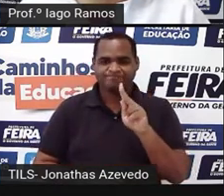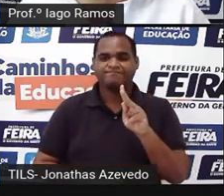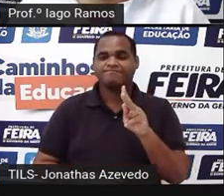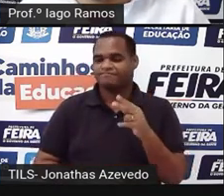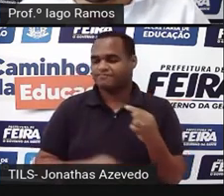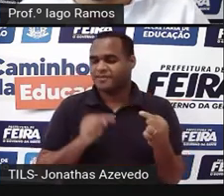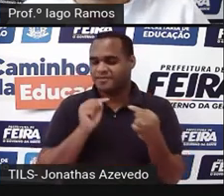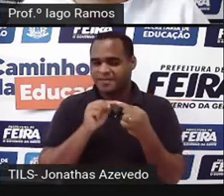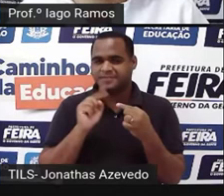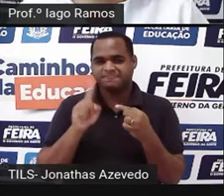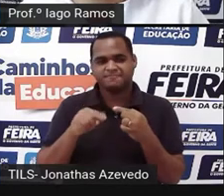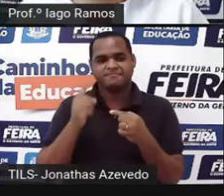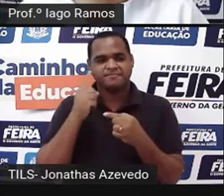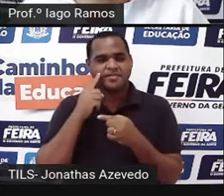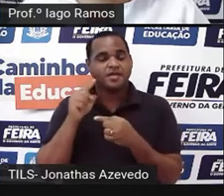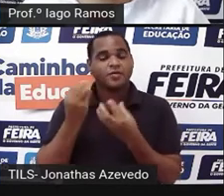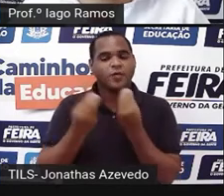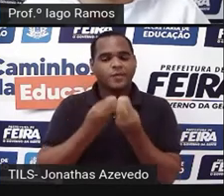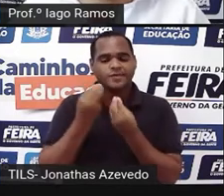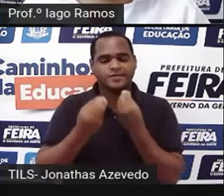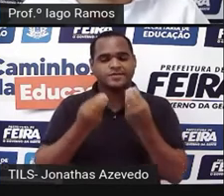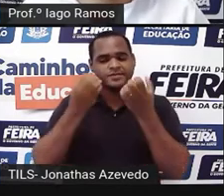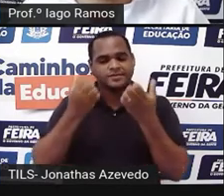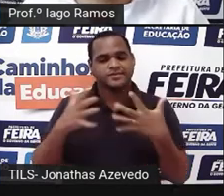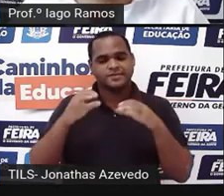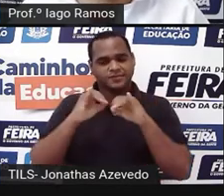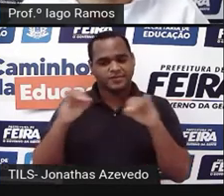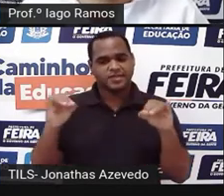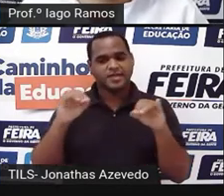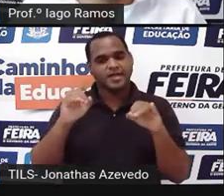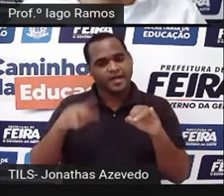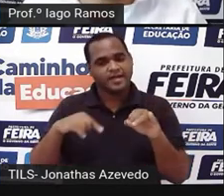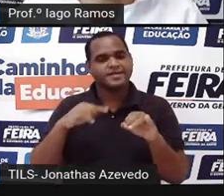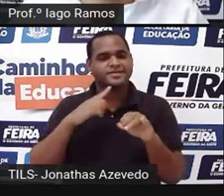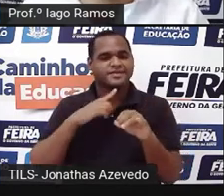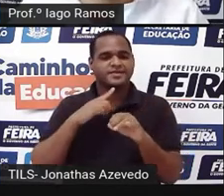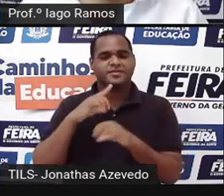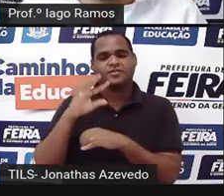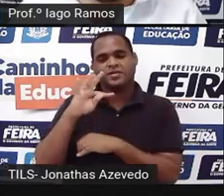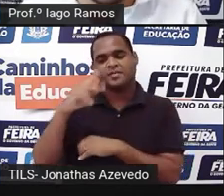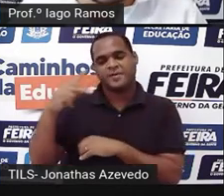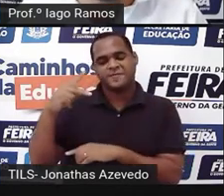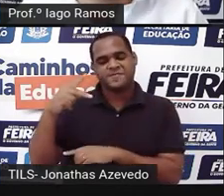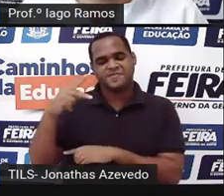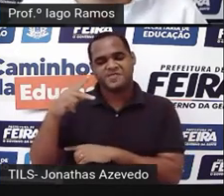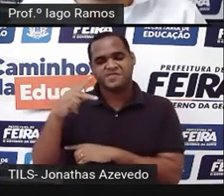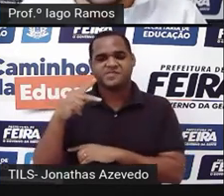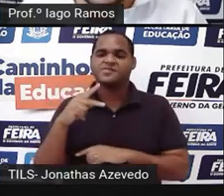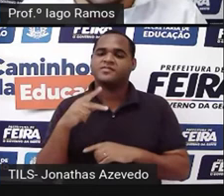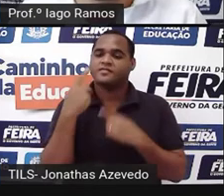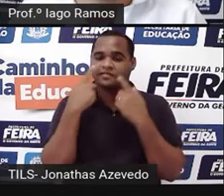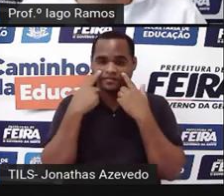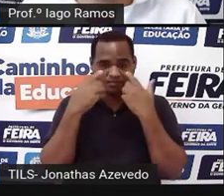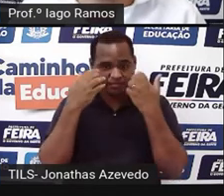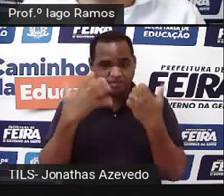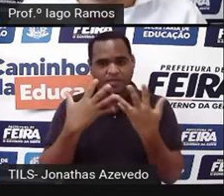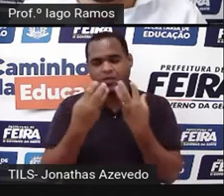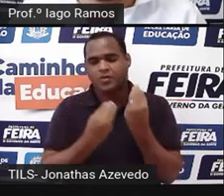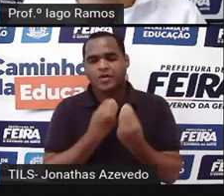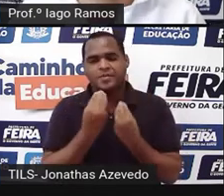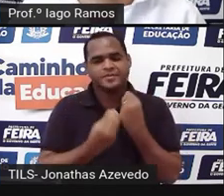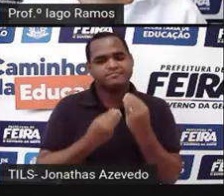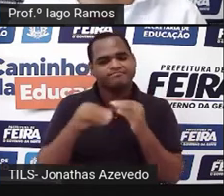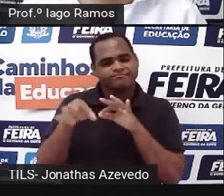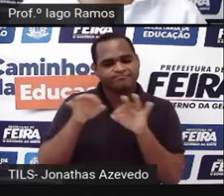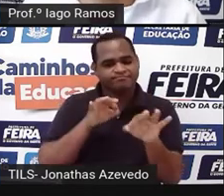é uma das formas que é enunciada o teorema de Pitágoras. Mas, vamos lá ver como